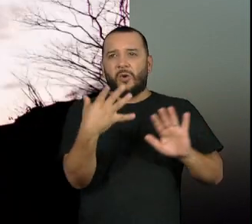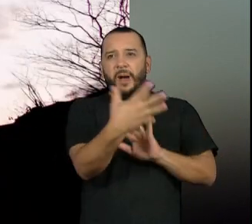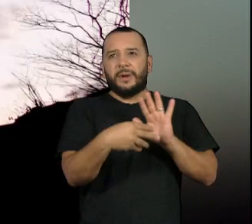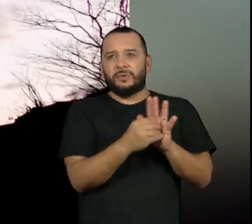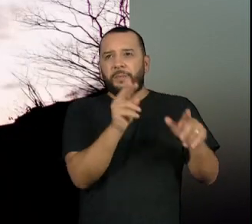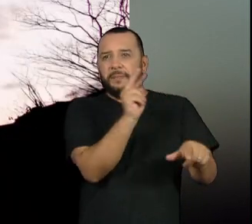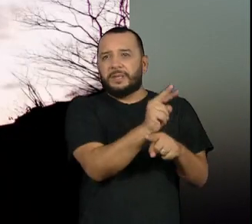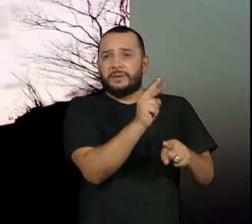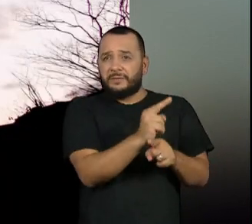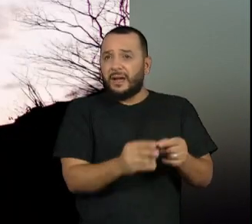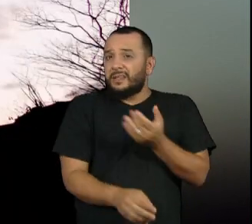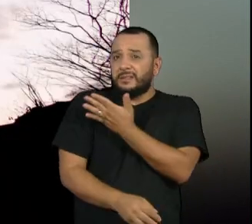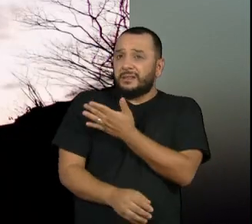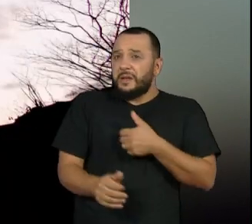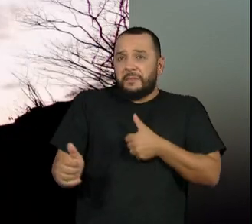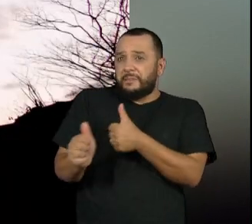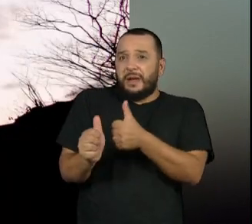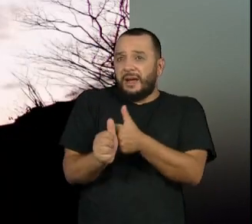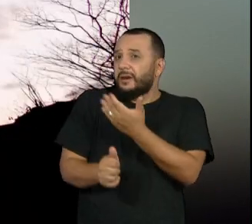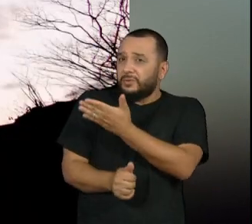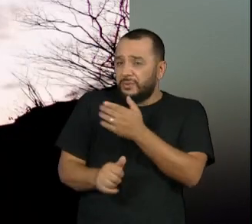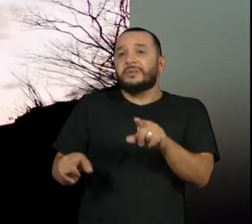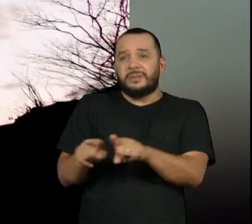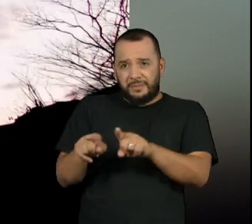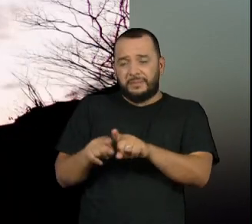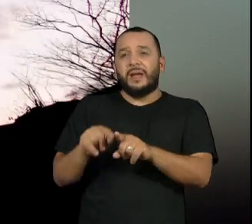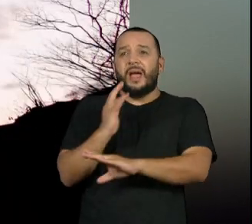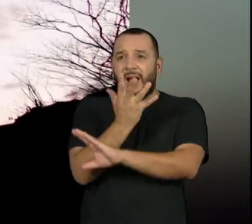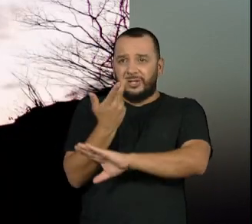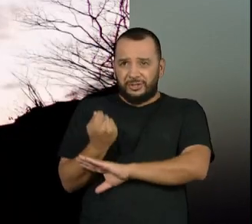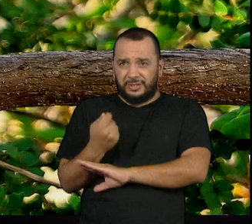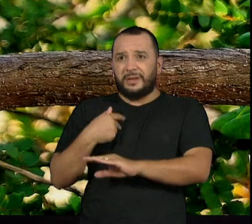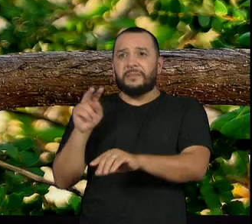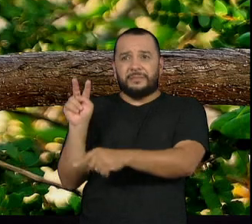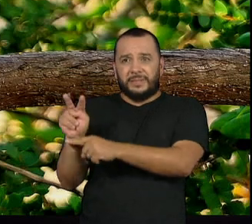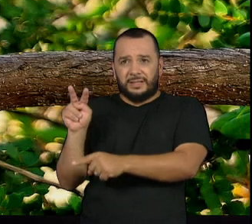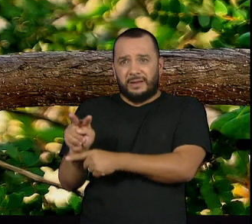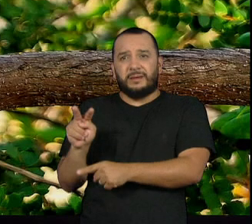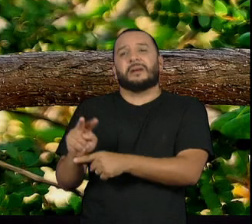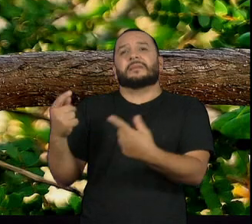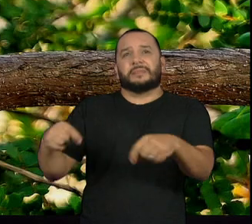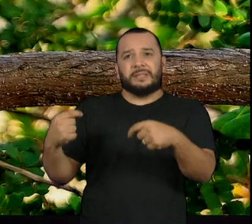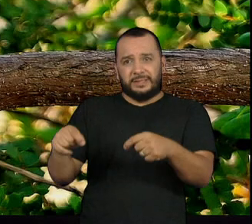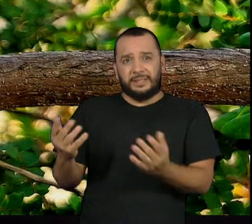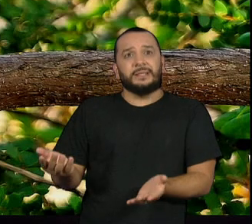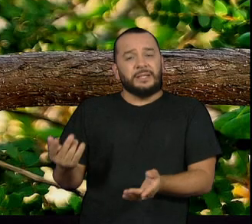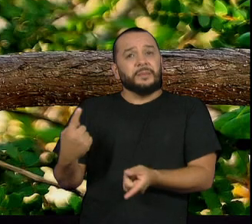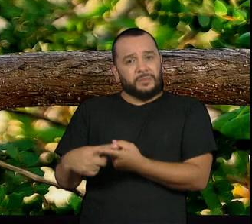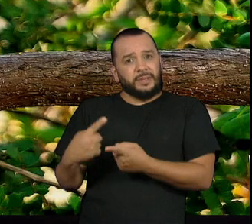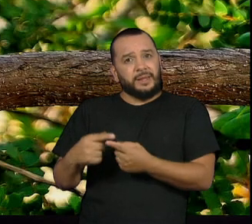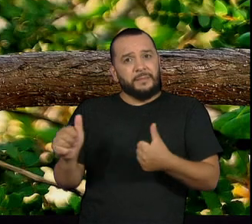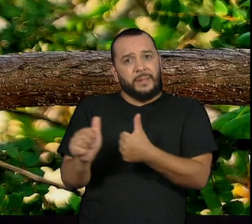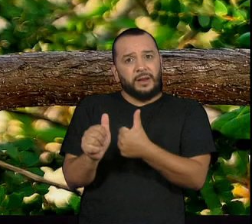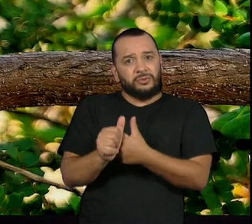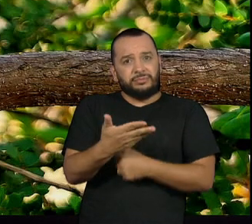preservar a Amazônia, antes a gente tem que preservar a Caatinga, porque é a porta de entrada na Amazônia.